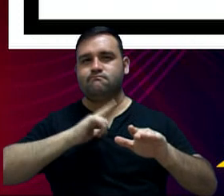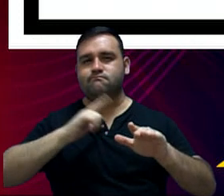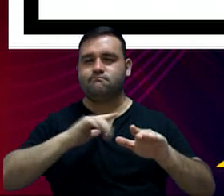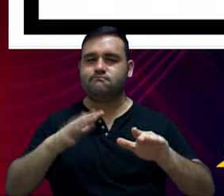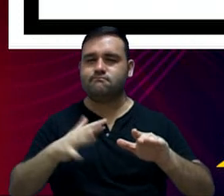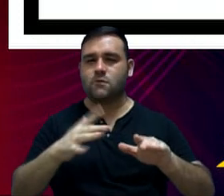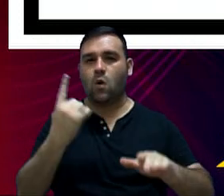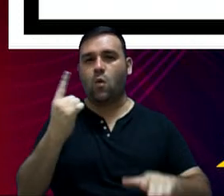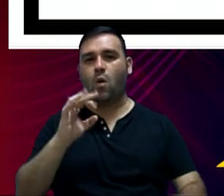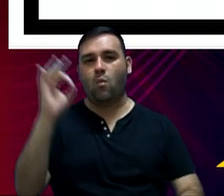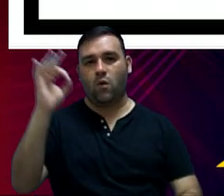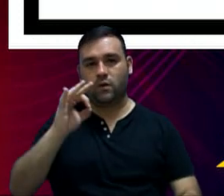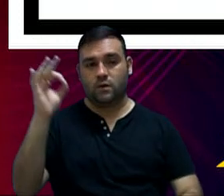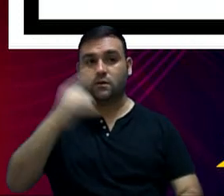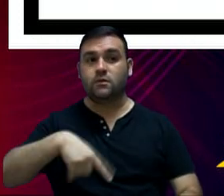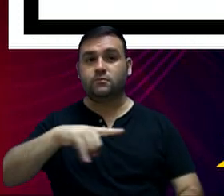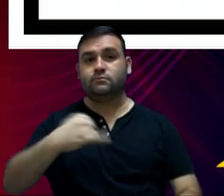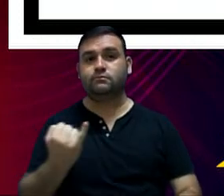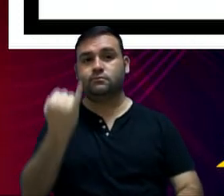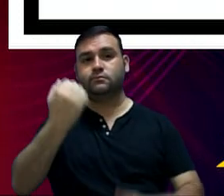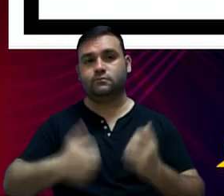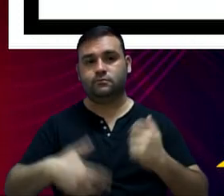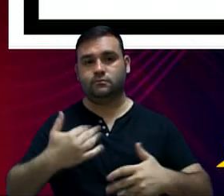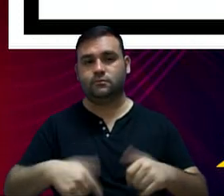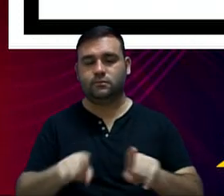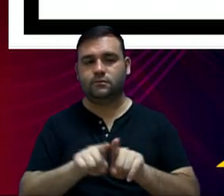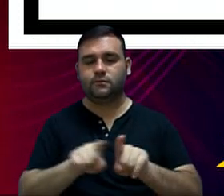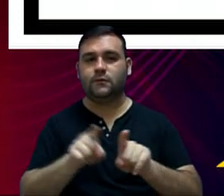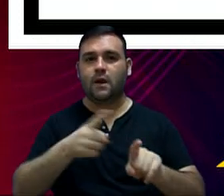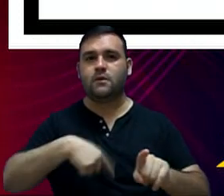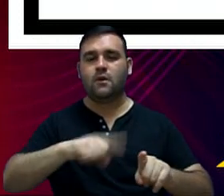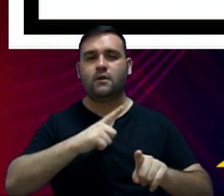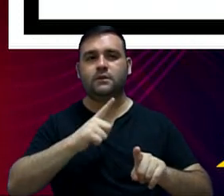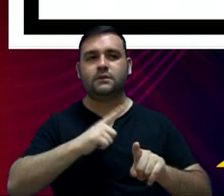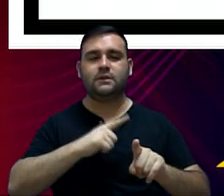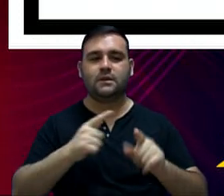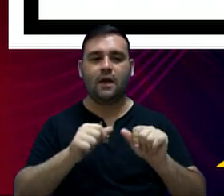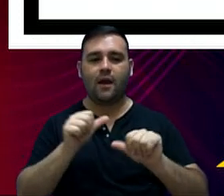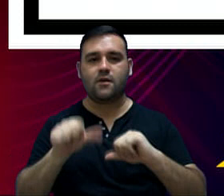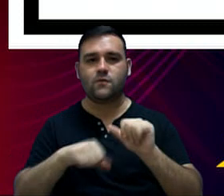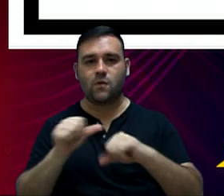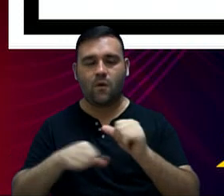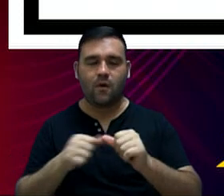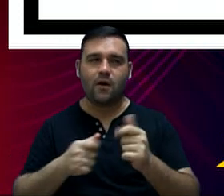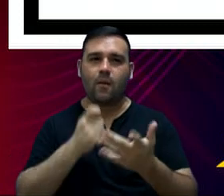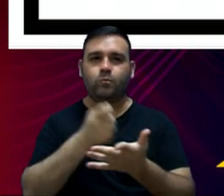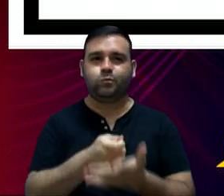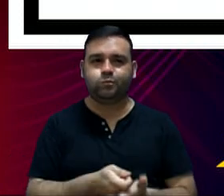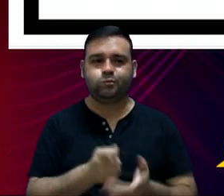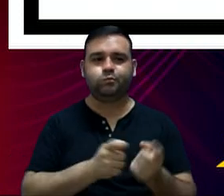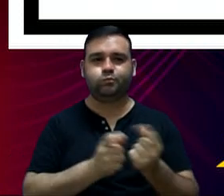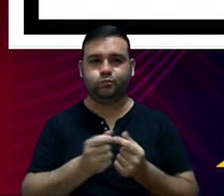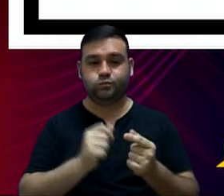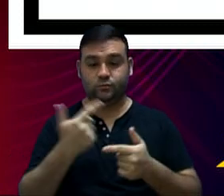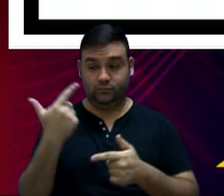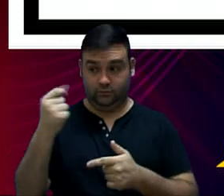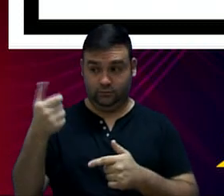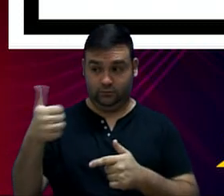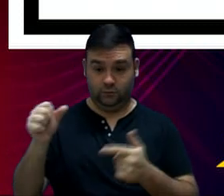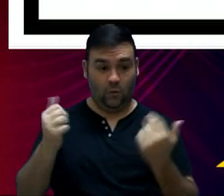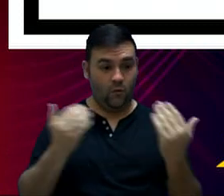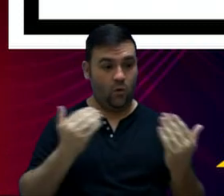pouco mais de 1%. O importante aqui destacar que, quando se faz a correção monetária de 2019,